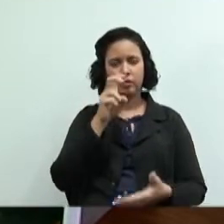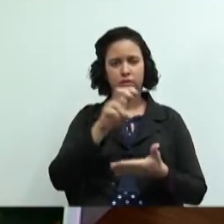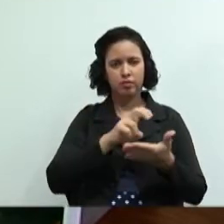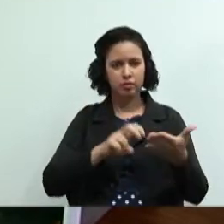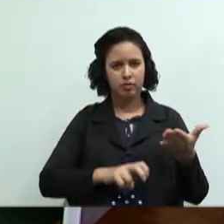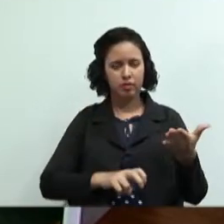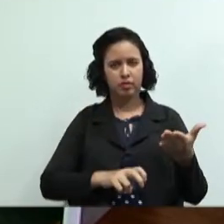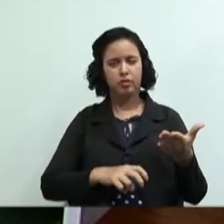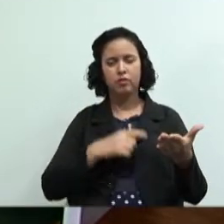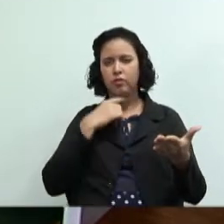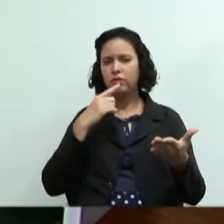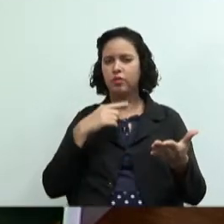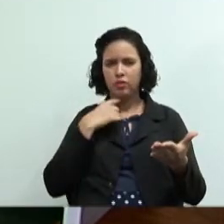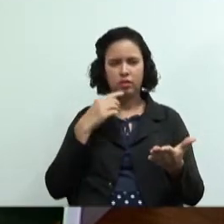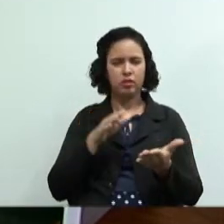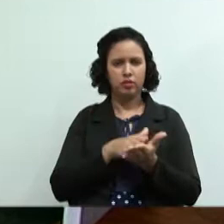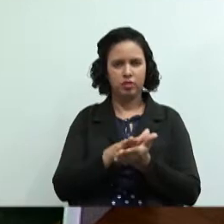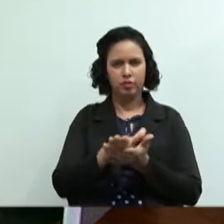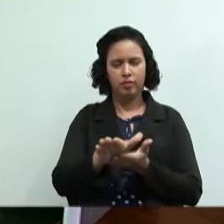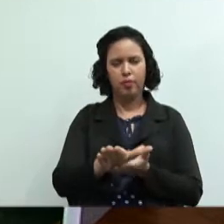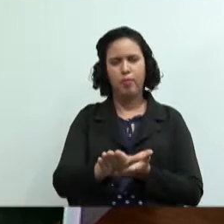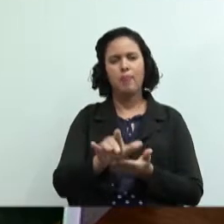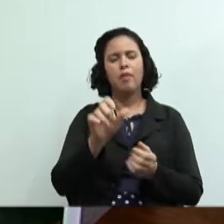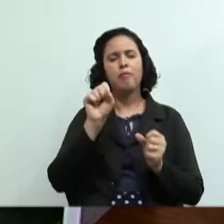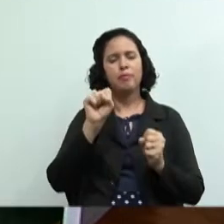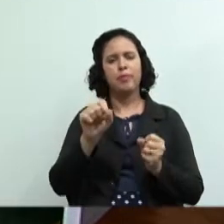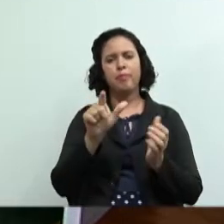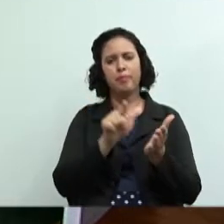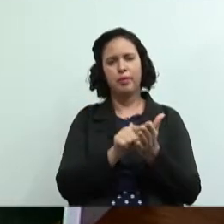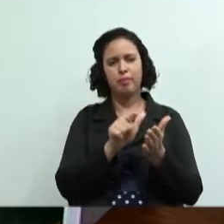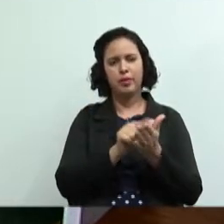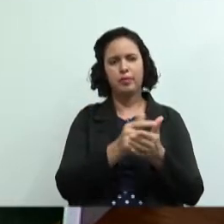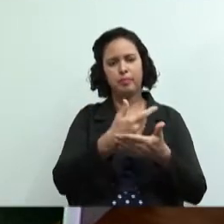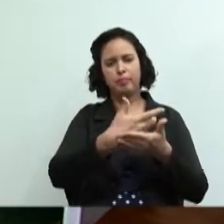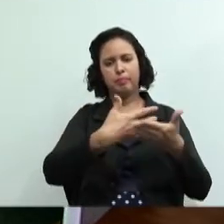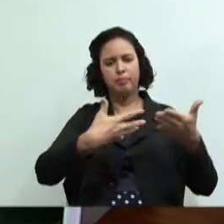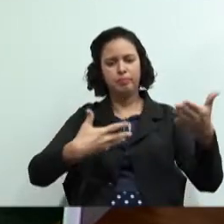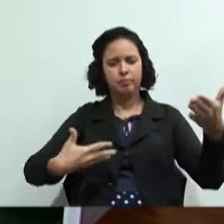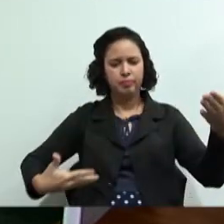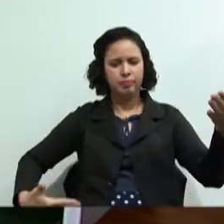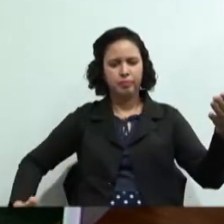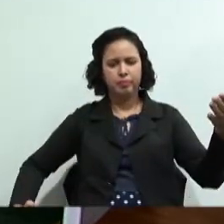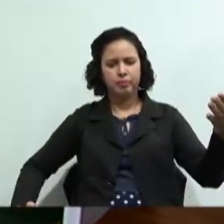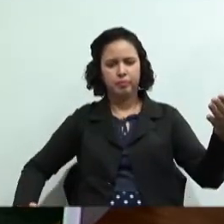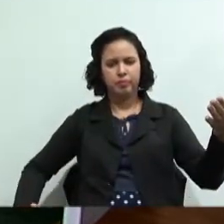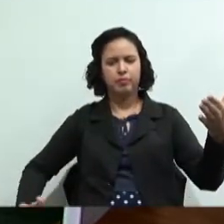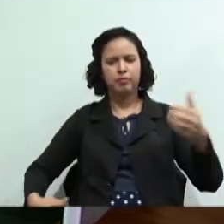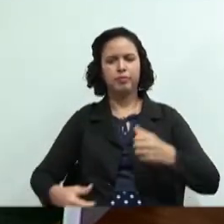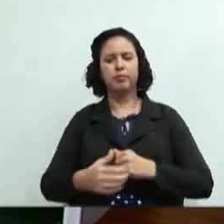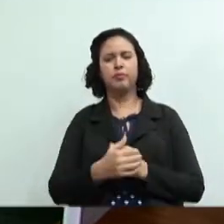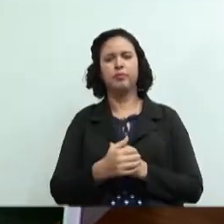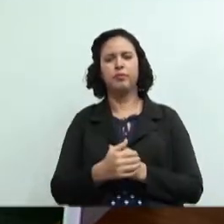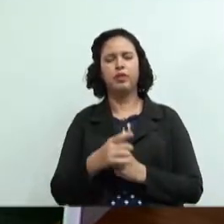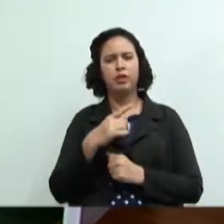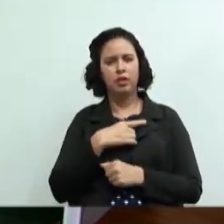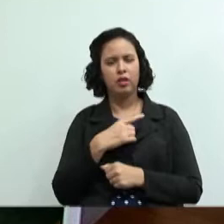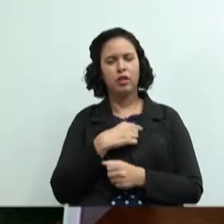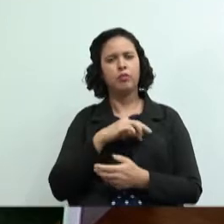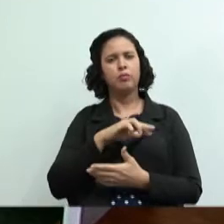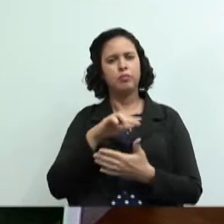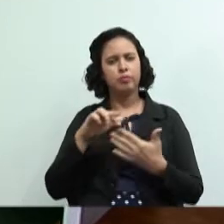então vocês podem ou fazer em papel tá ou usar a criatividade de vocês fazendo de alguma forma a gente teve várias